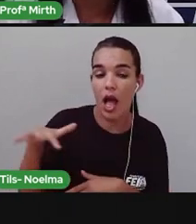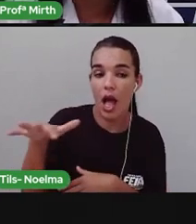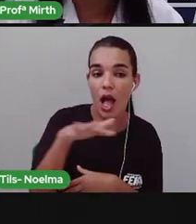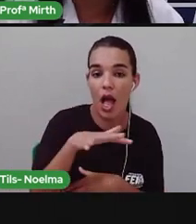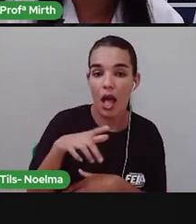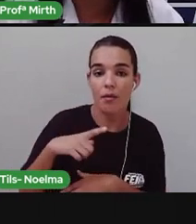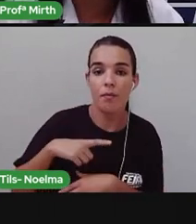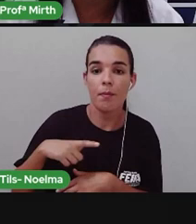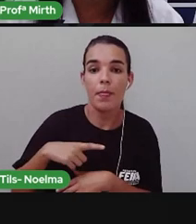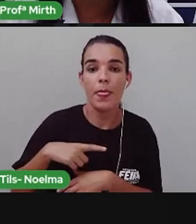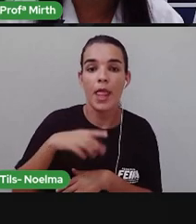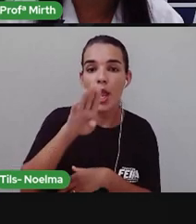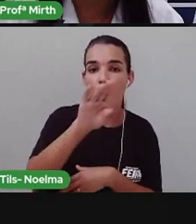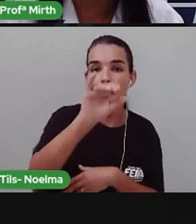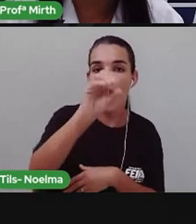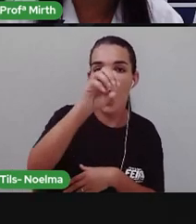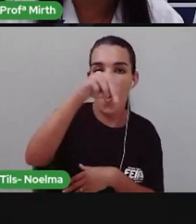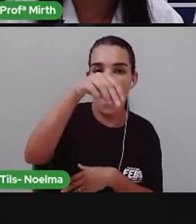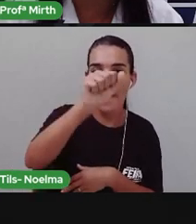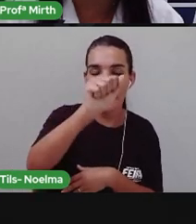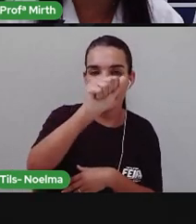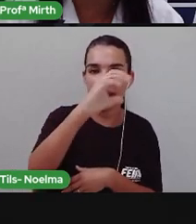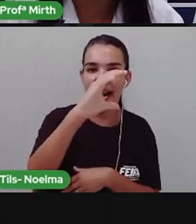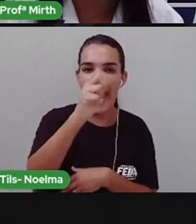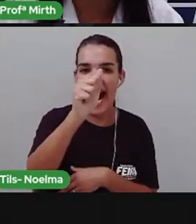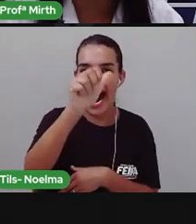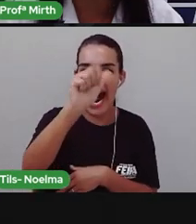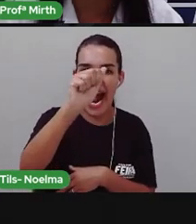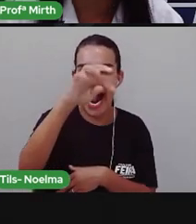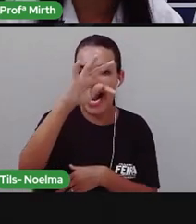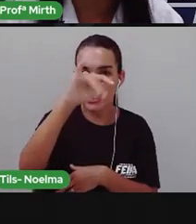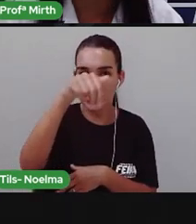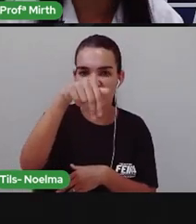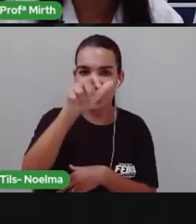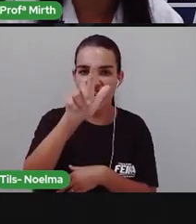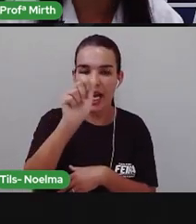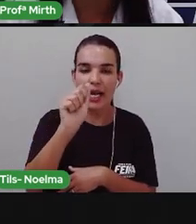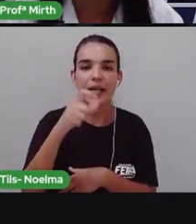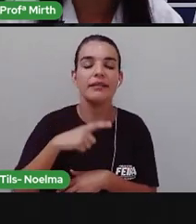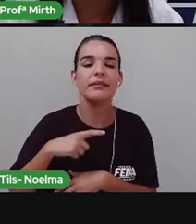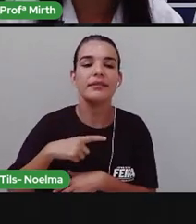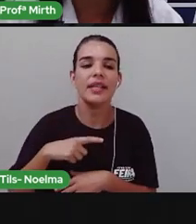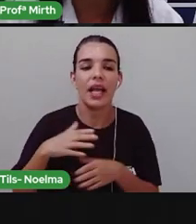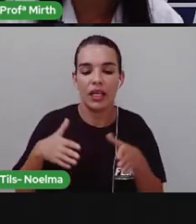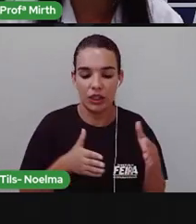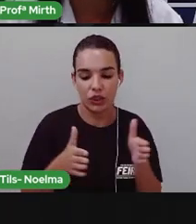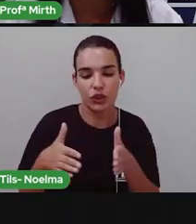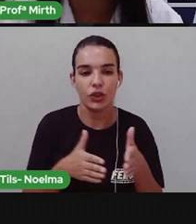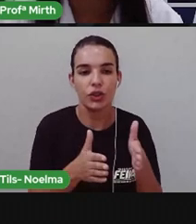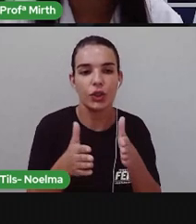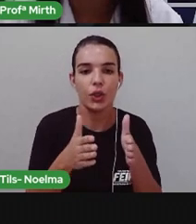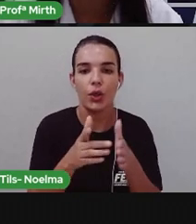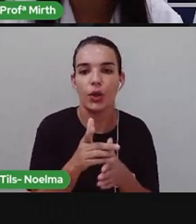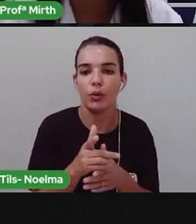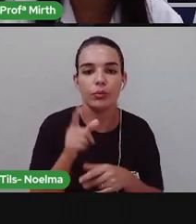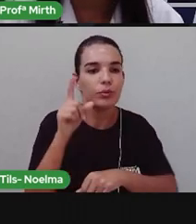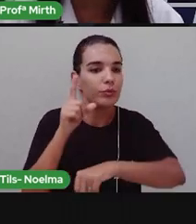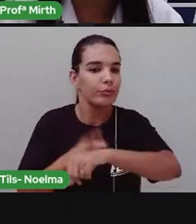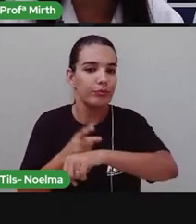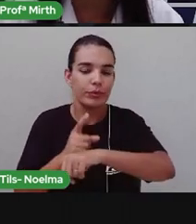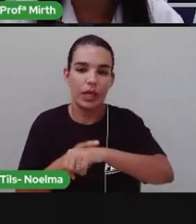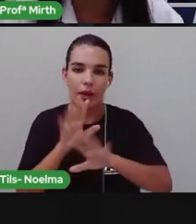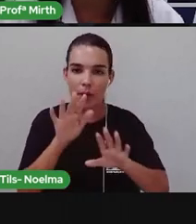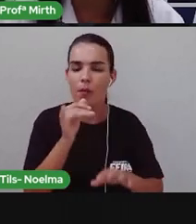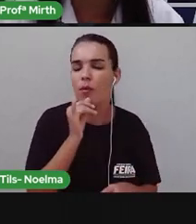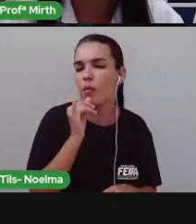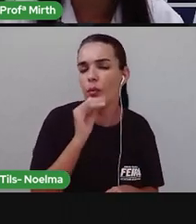Compreendida pelo bioma da caatinga Que apresenta rios Que são, em sua maioria Intermitentes Ou temporários, né? O